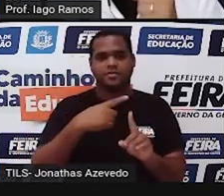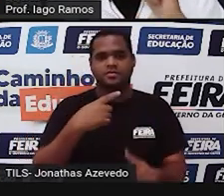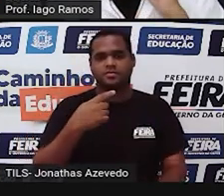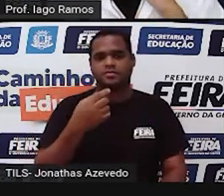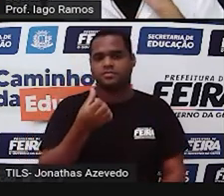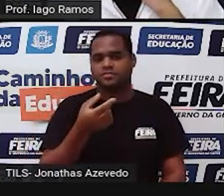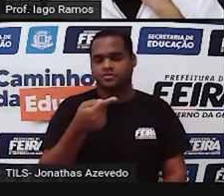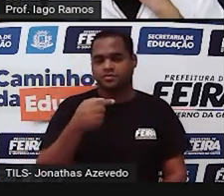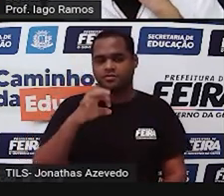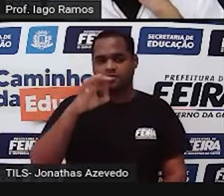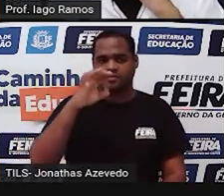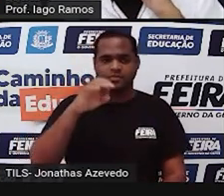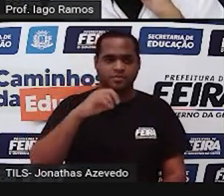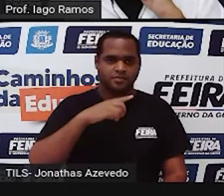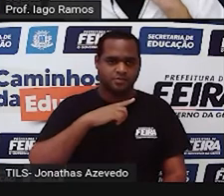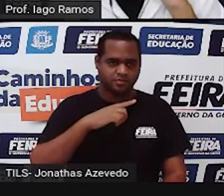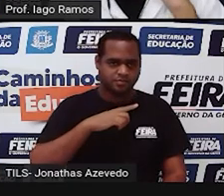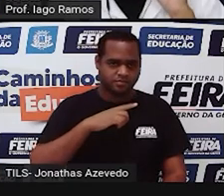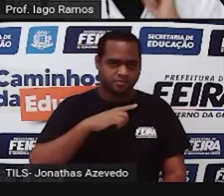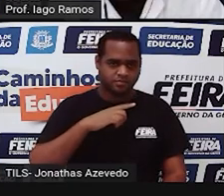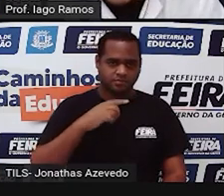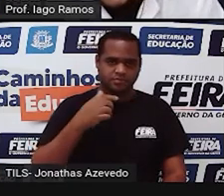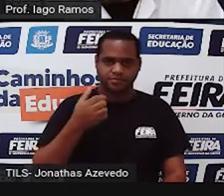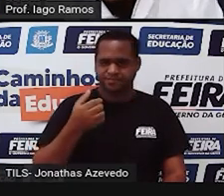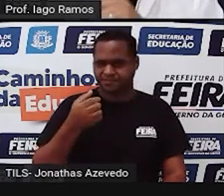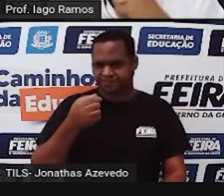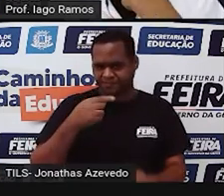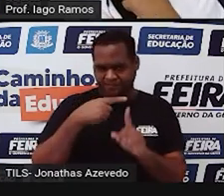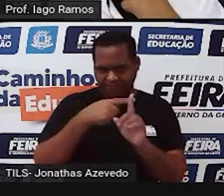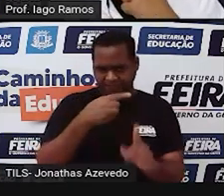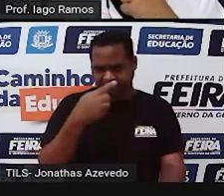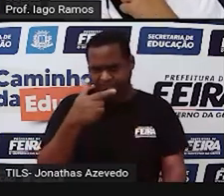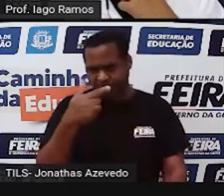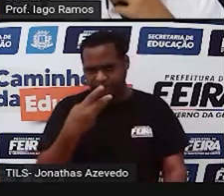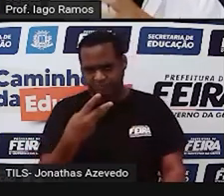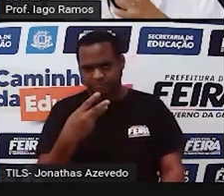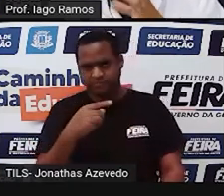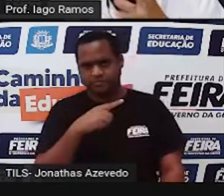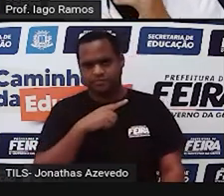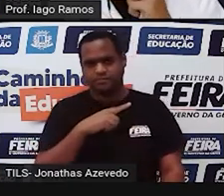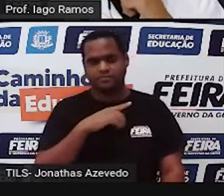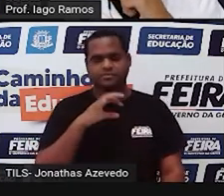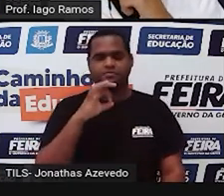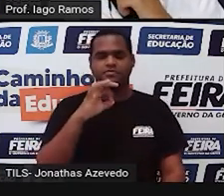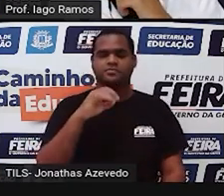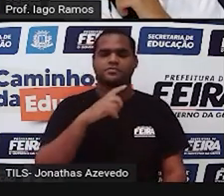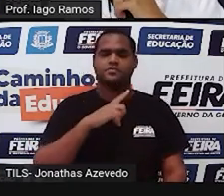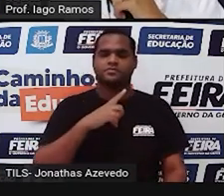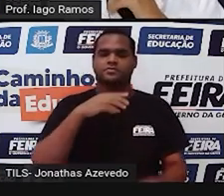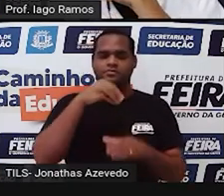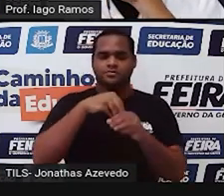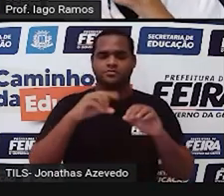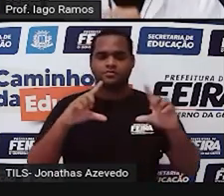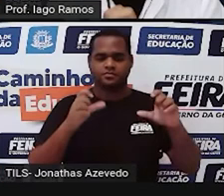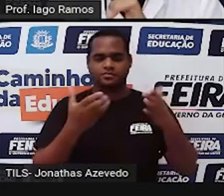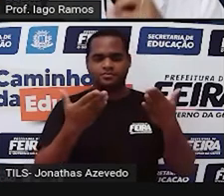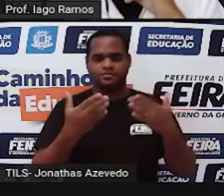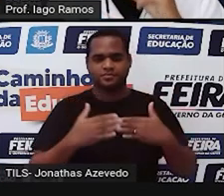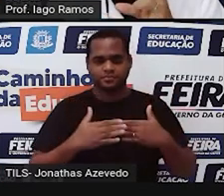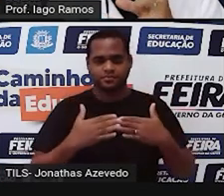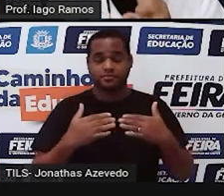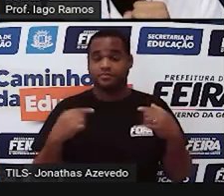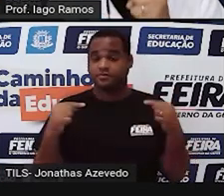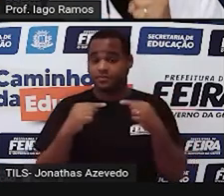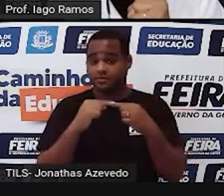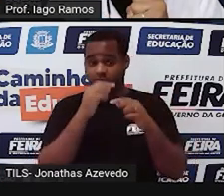ângulo de 67 graus, que está ali na figura, mais um ângulo de 23 graus, que também está ali na figura. Soma esses